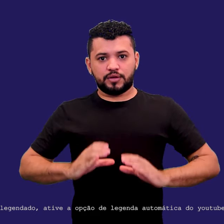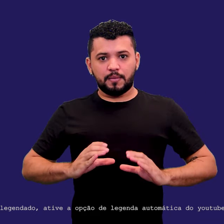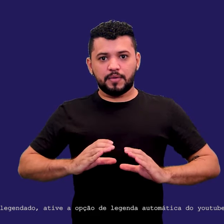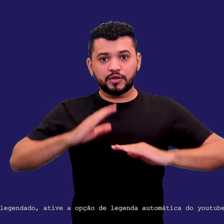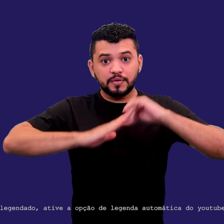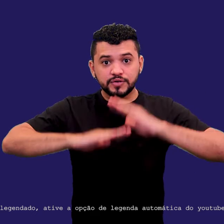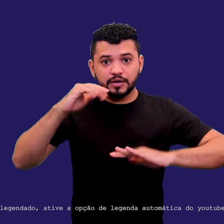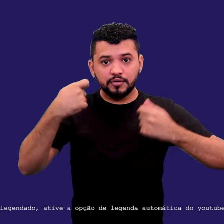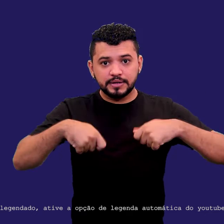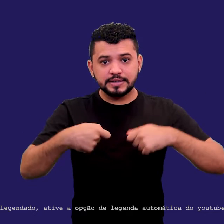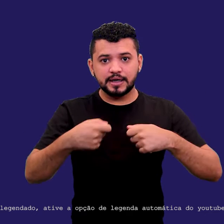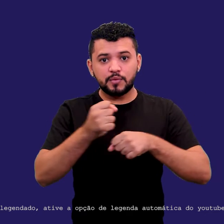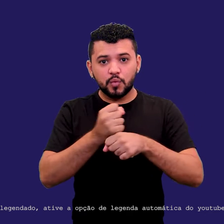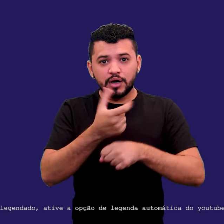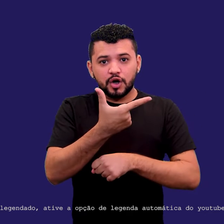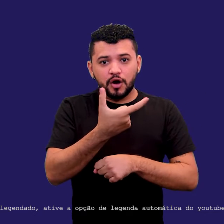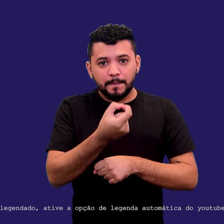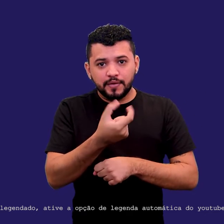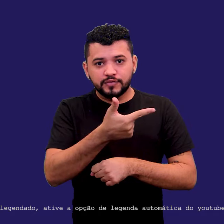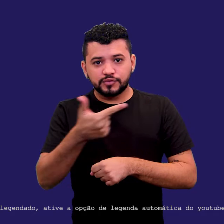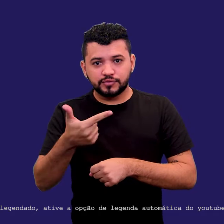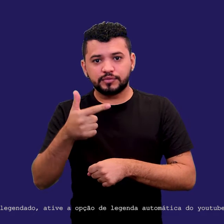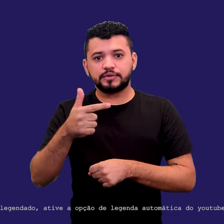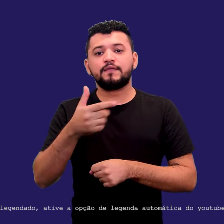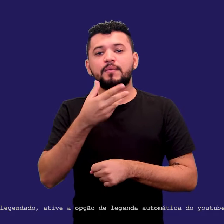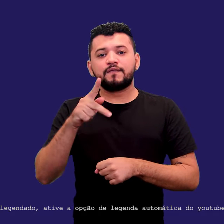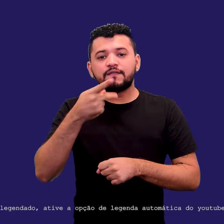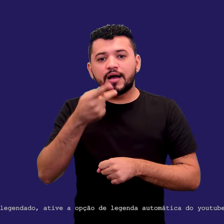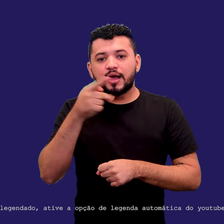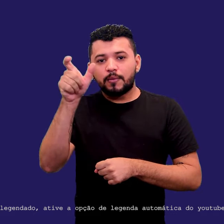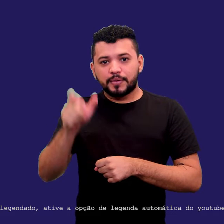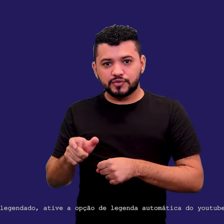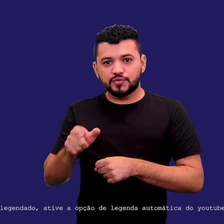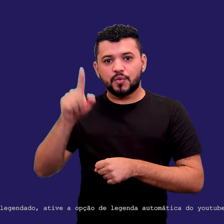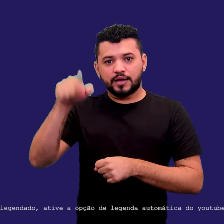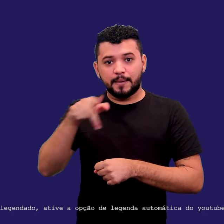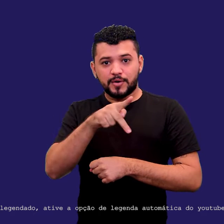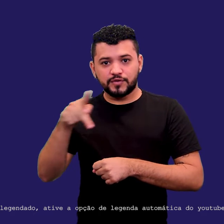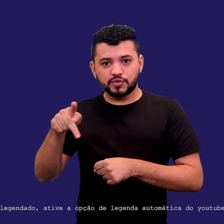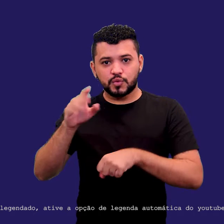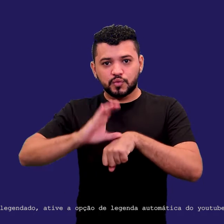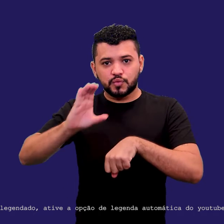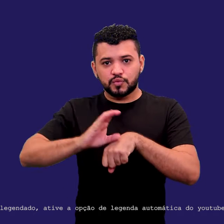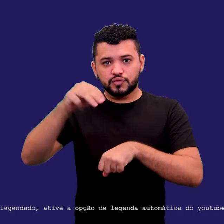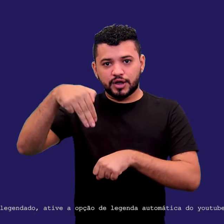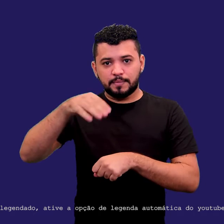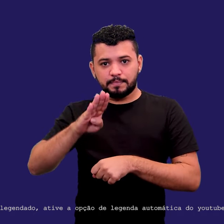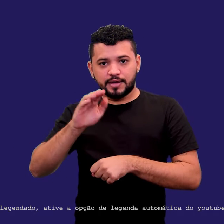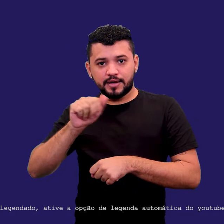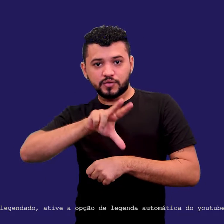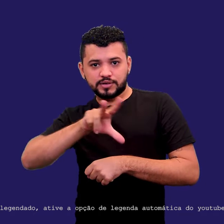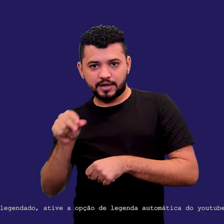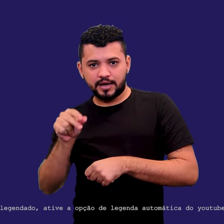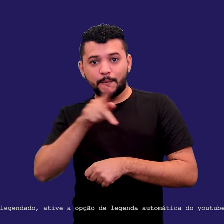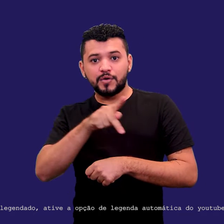desenvolver em 2022 é com especialista em gestão de pessoas, consultor e docente do curso de MBA do